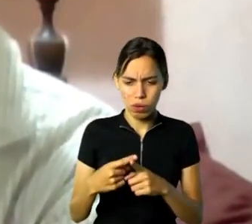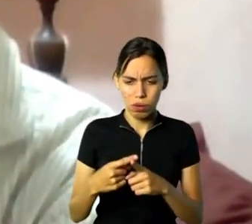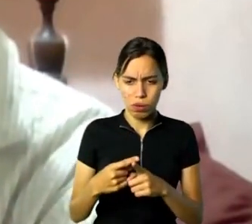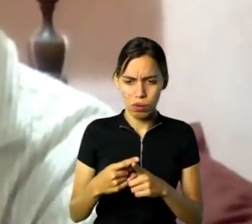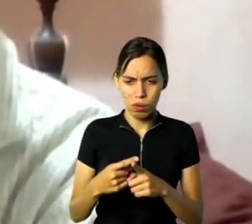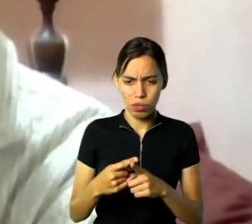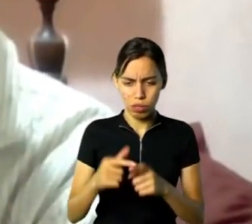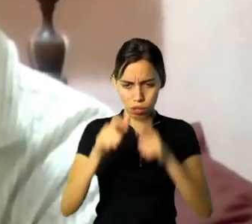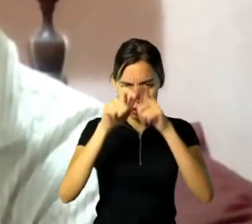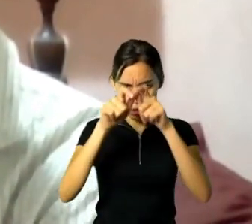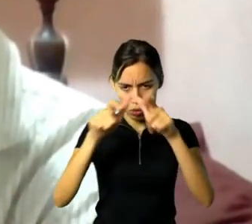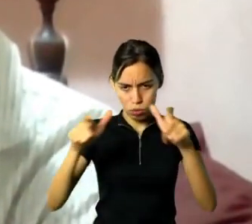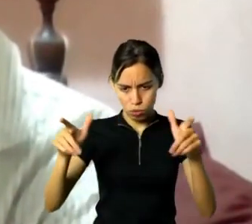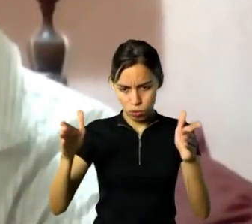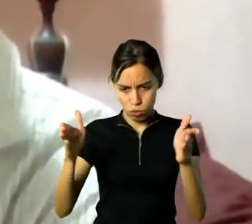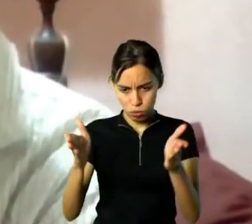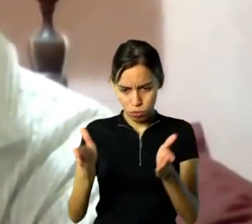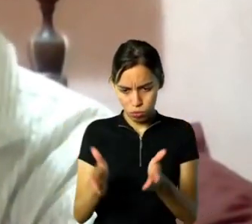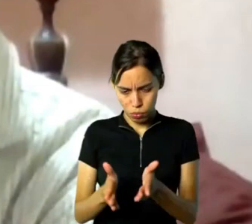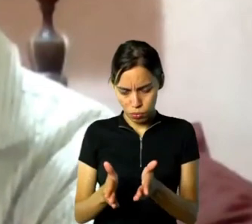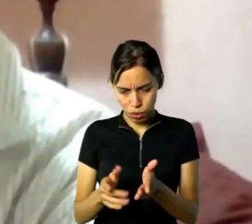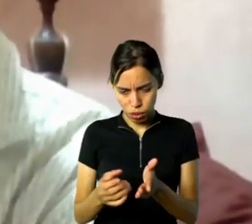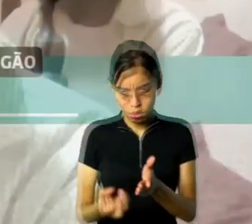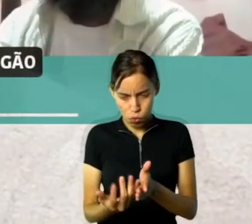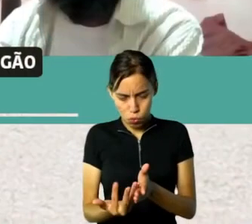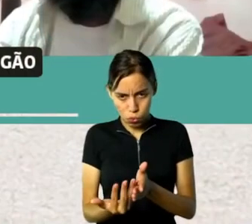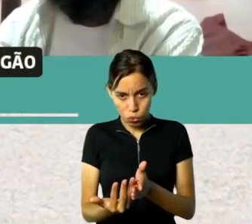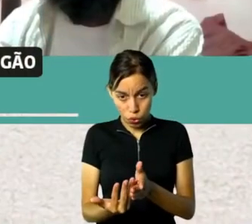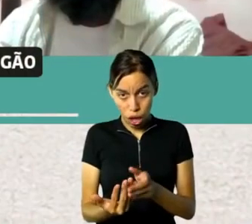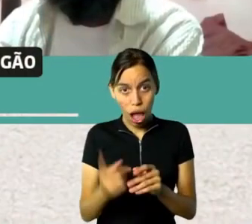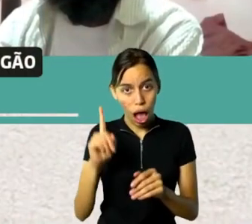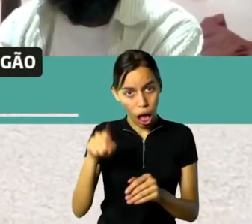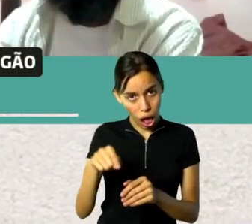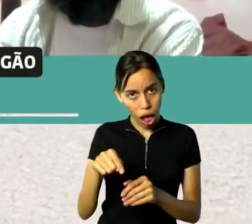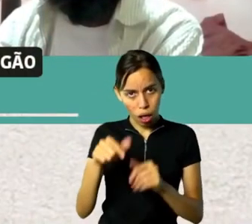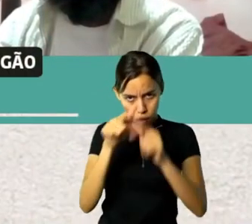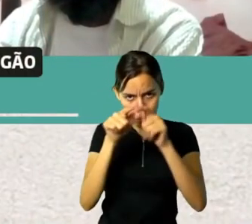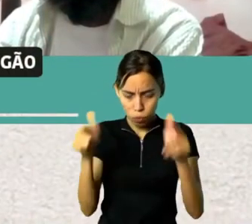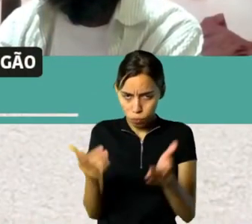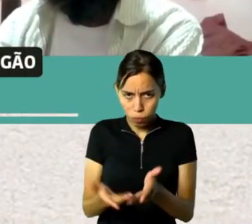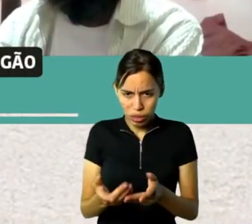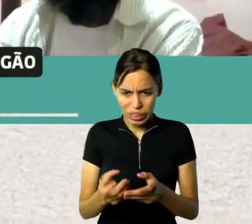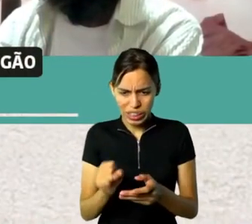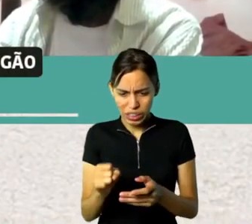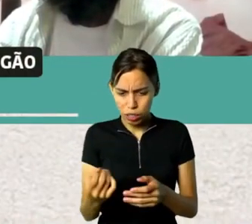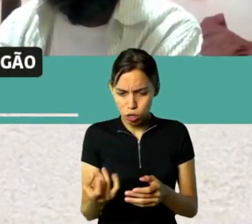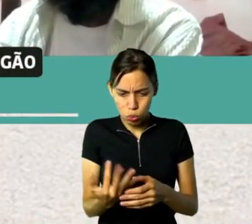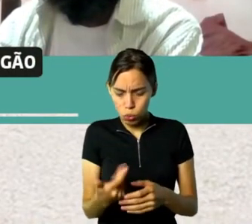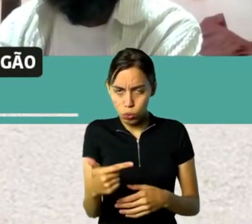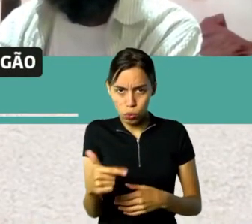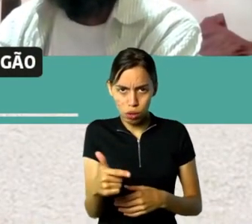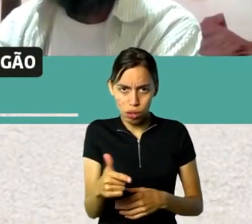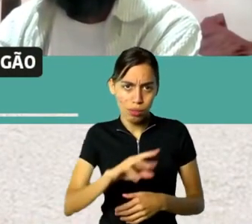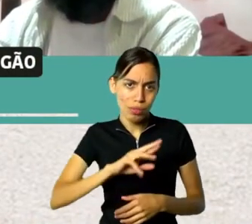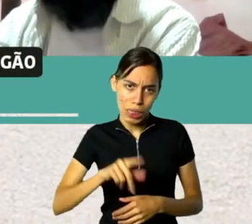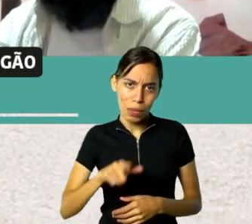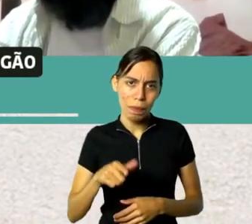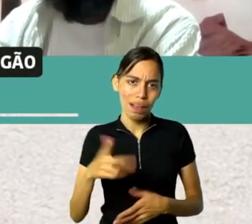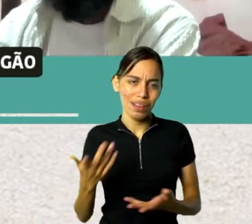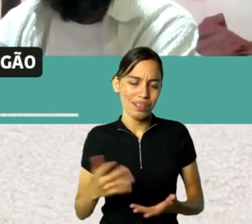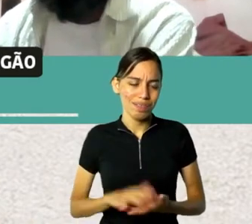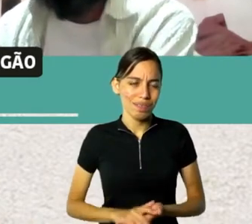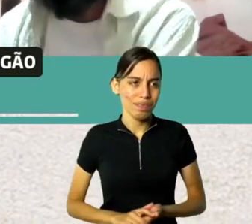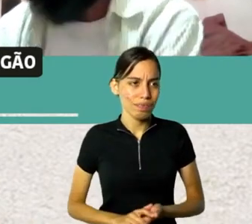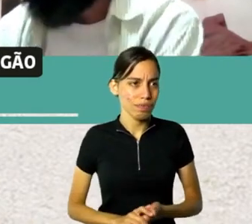com o balão, mas não é o balão, né? E ele falava isso, falou em algum momento que isso era uma memória do pai, uma homenagem, alguma